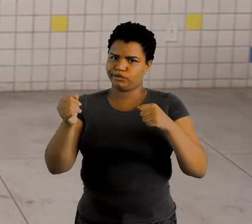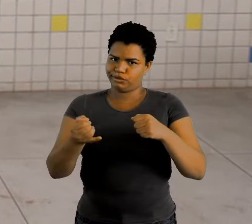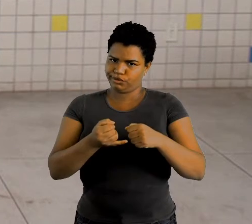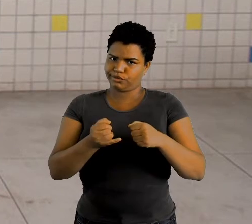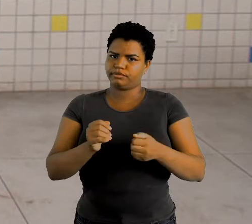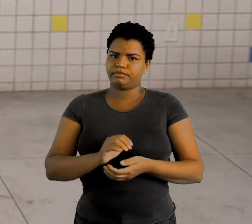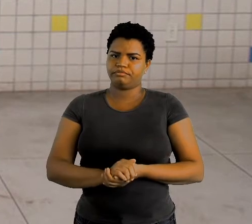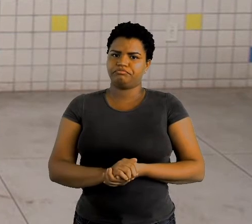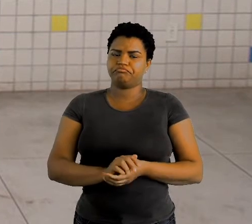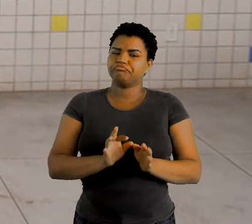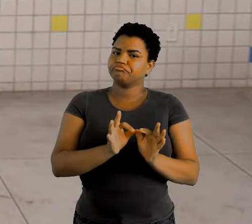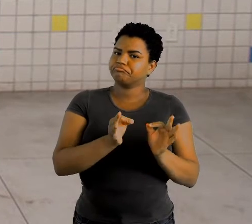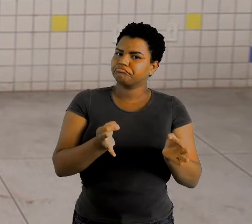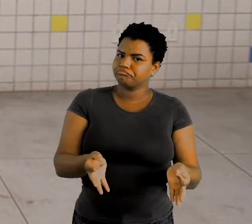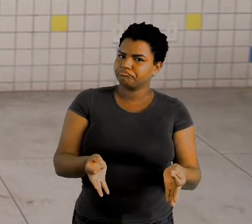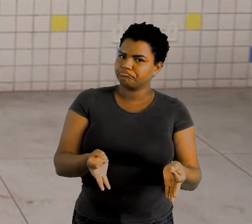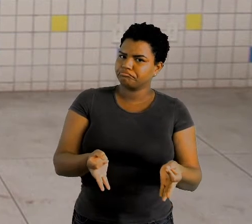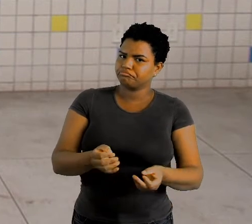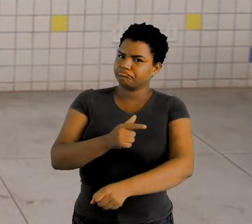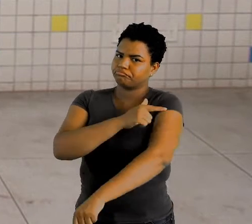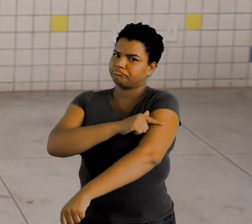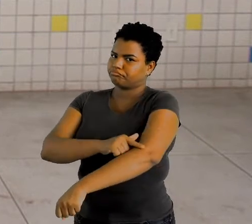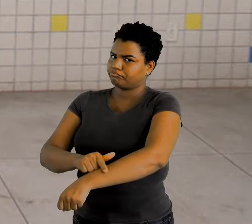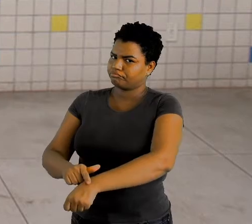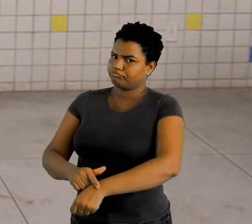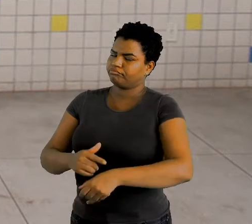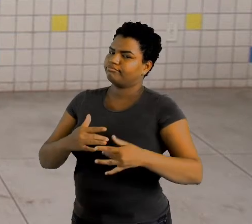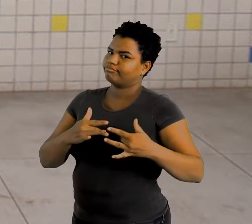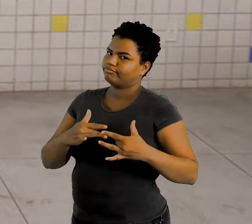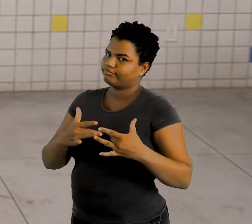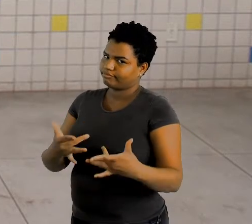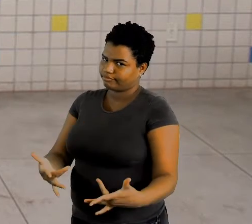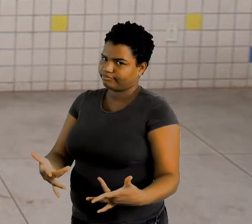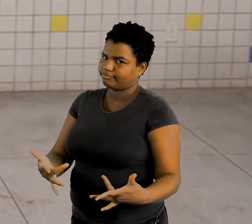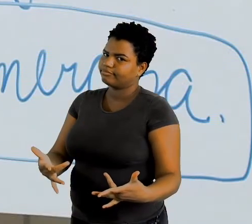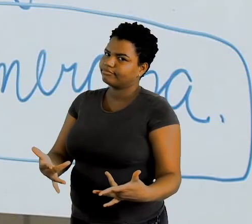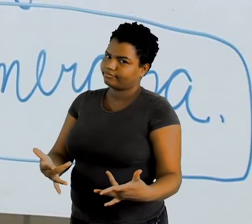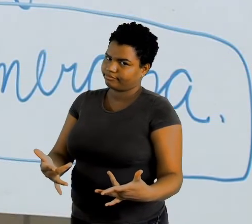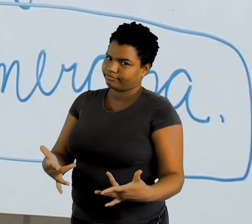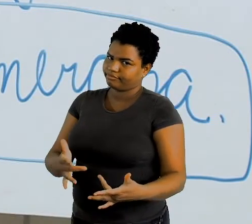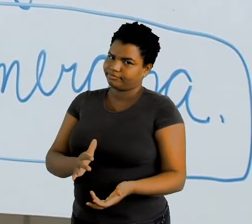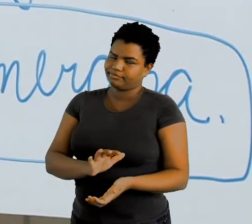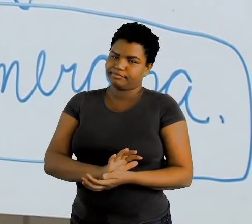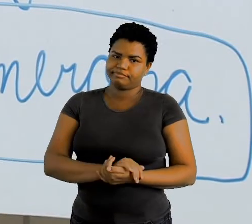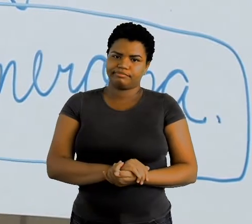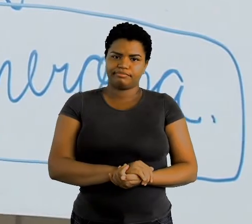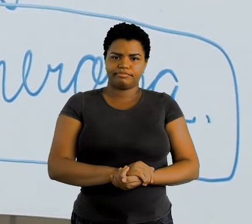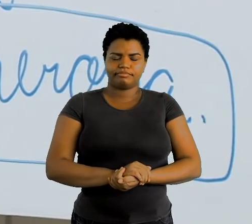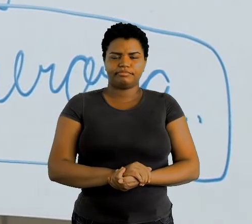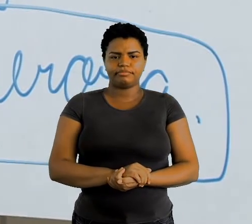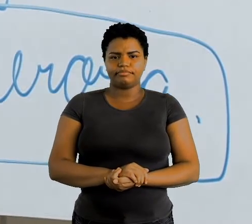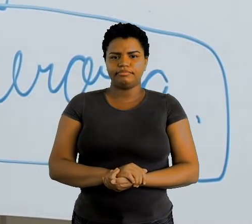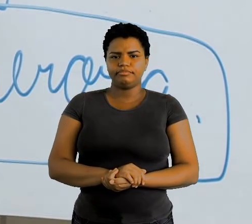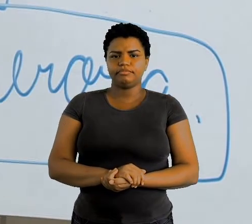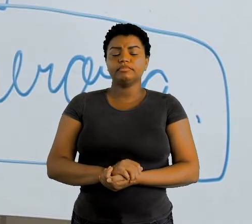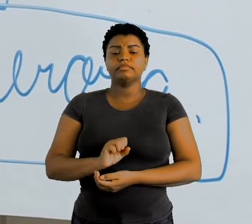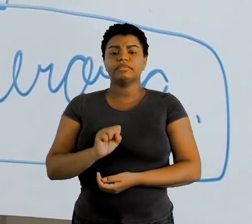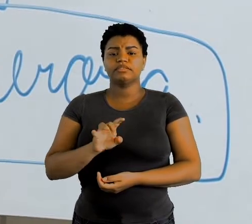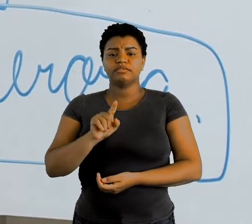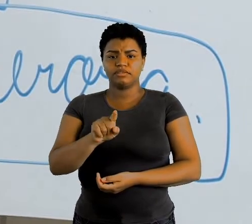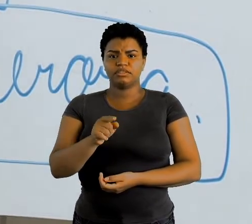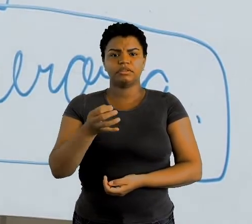Humilde, gentil e generosa. Se você